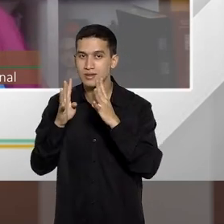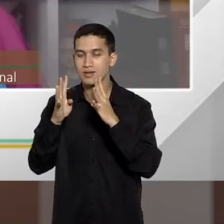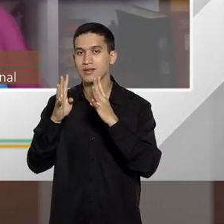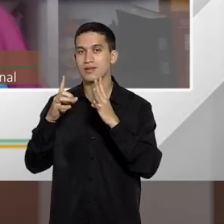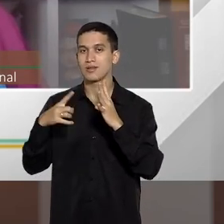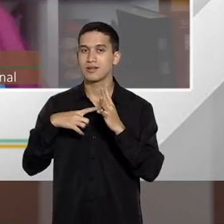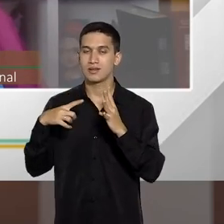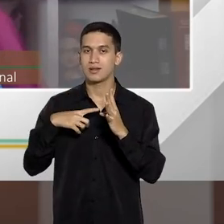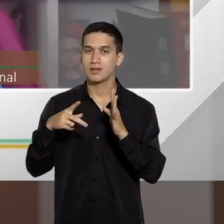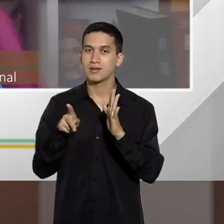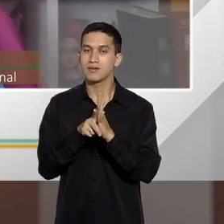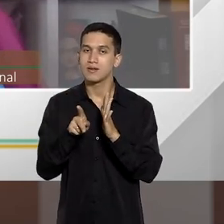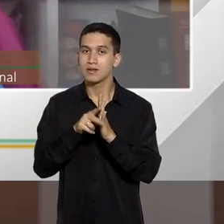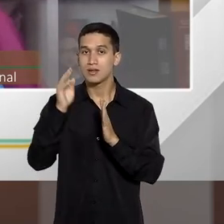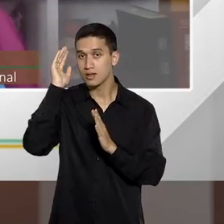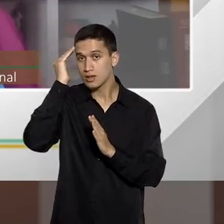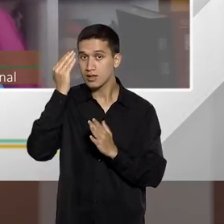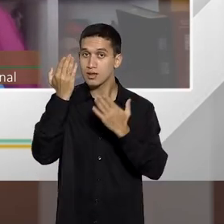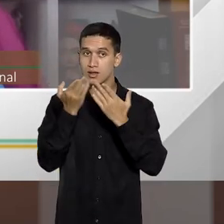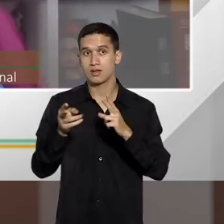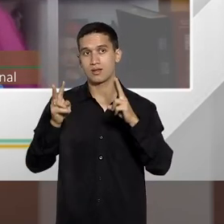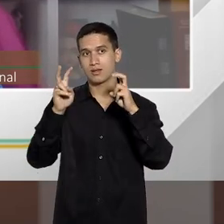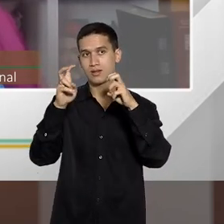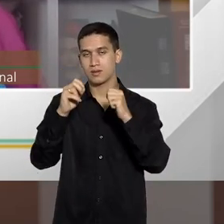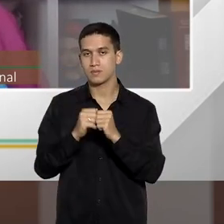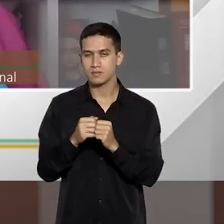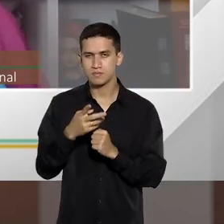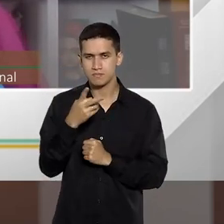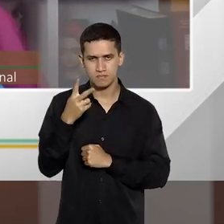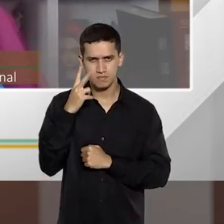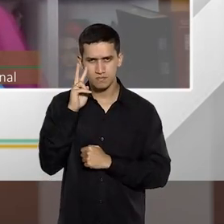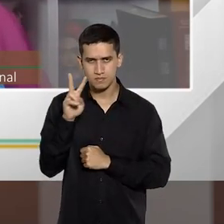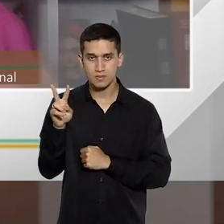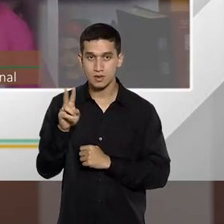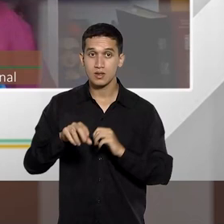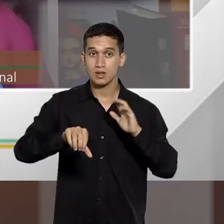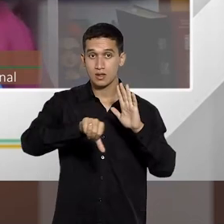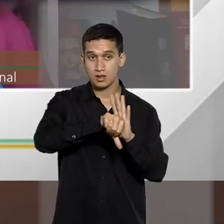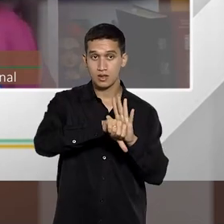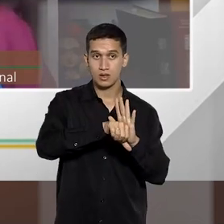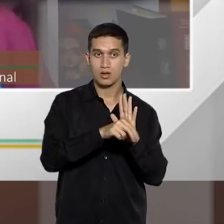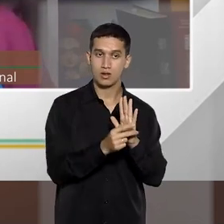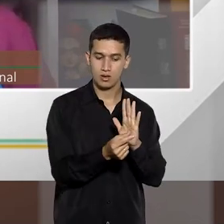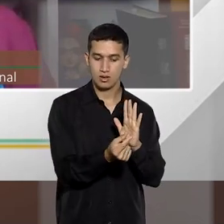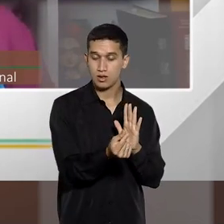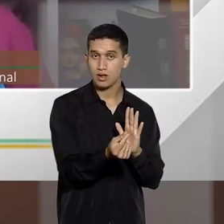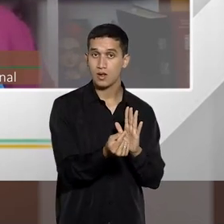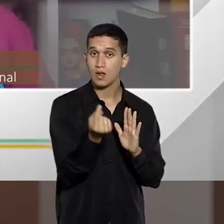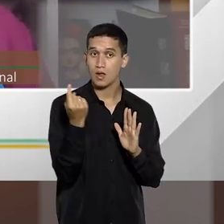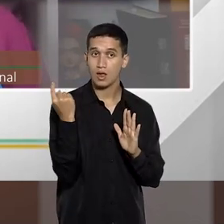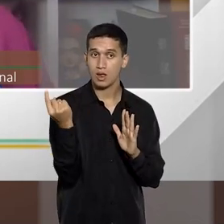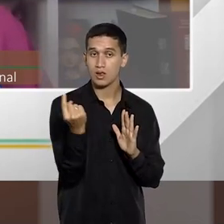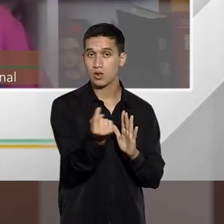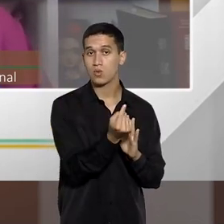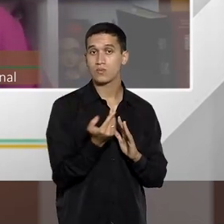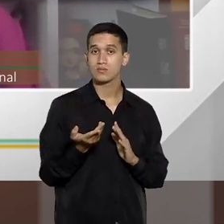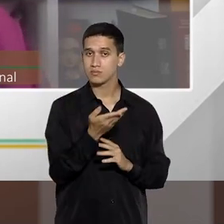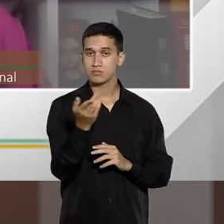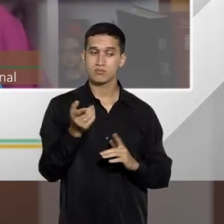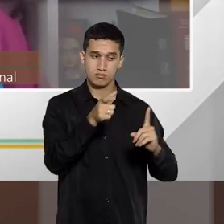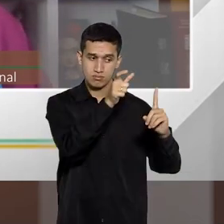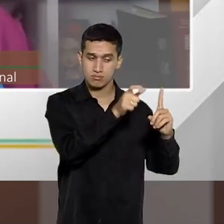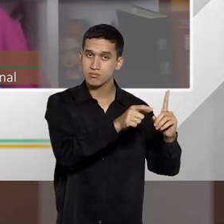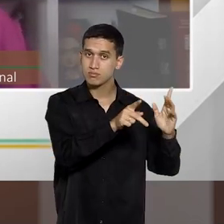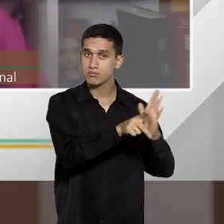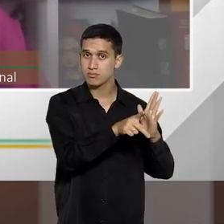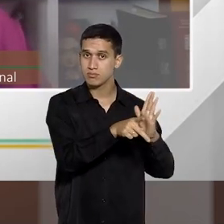de entender esse conceito. Então, repare, no crime continuado, cada uma daquelas condutas praticadas pelo indivíduo